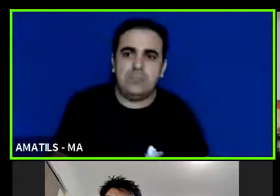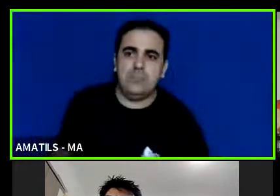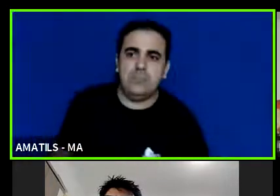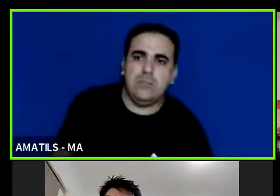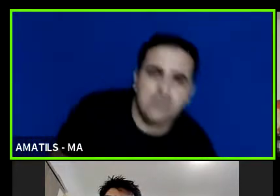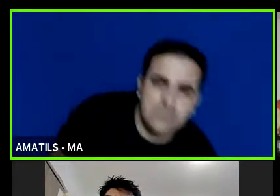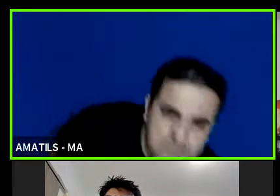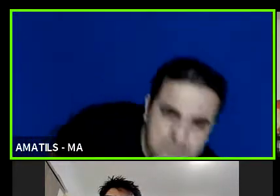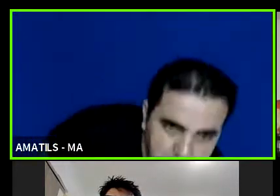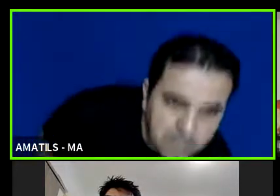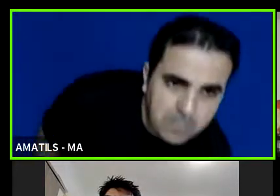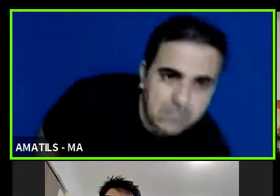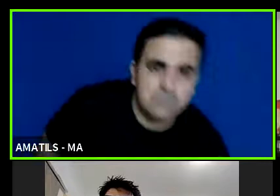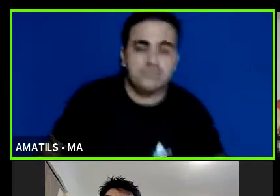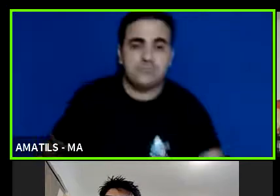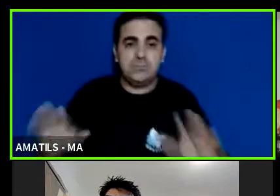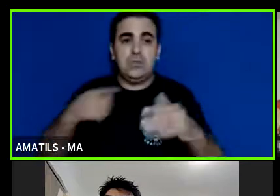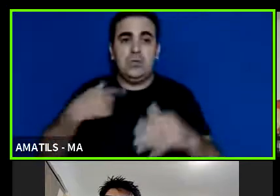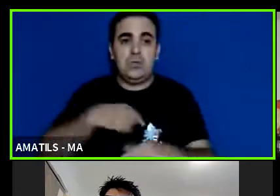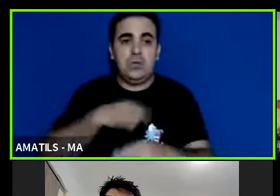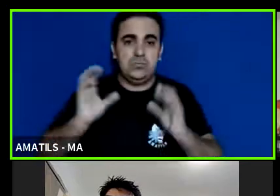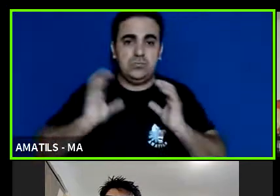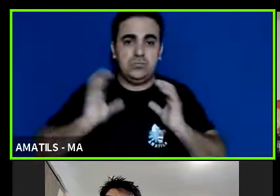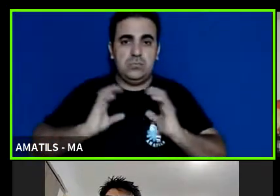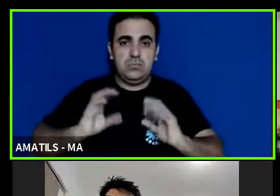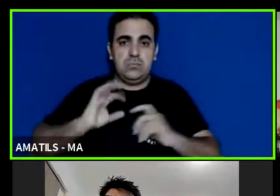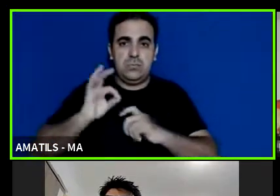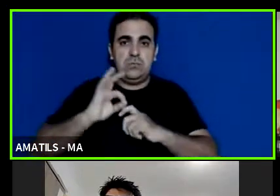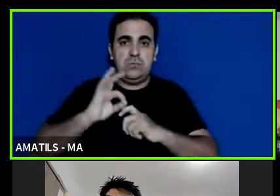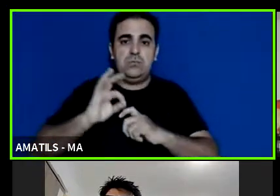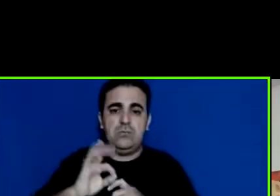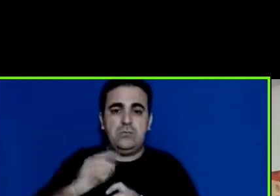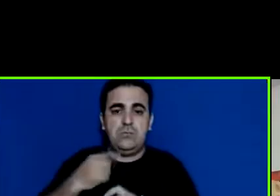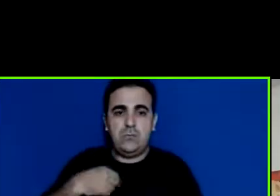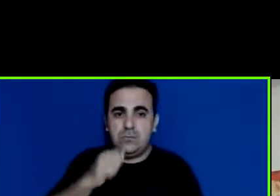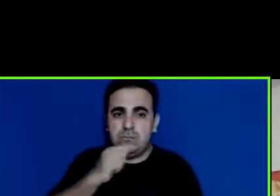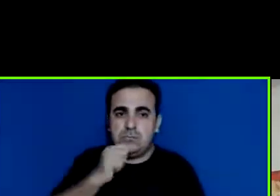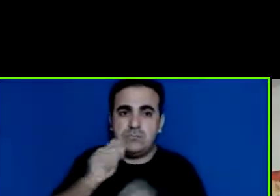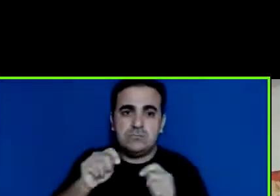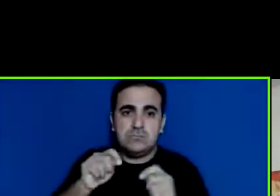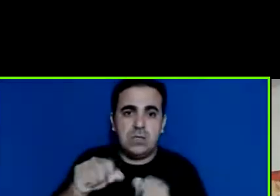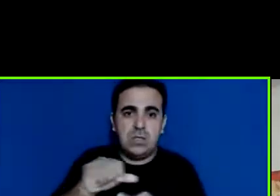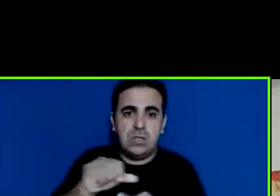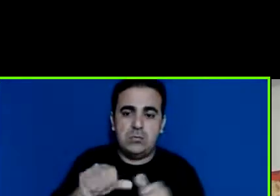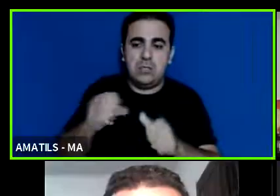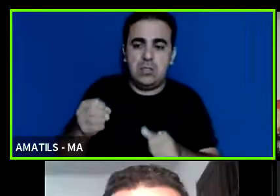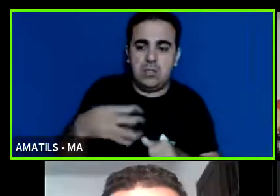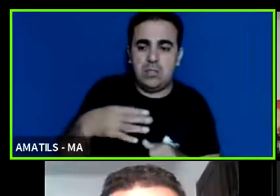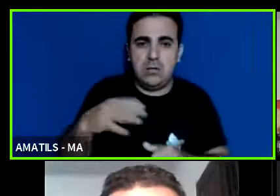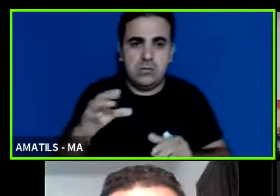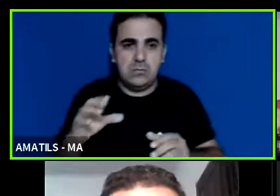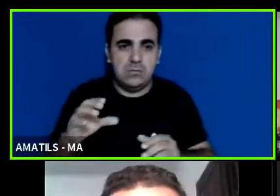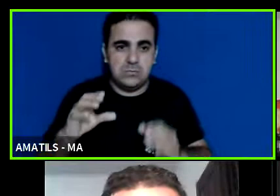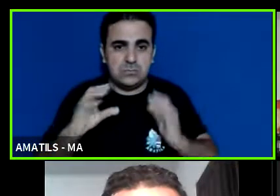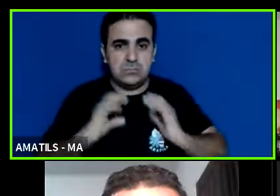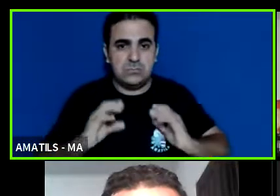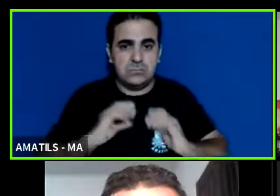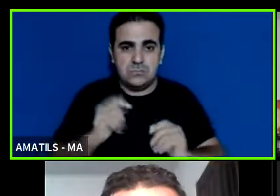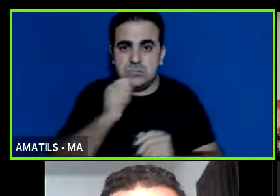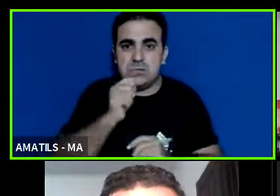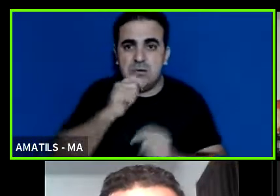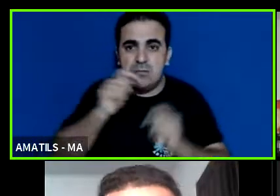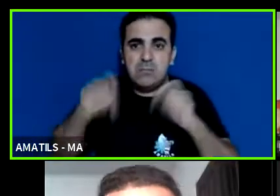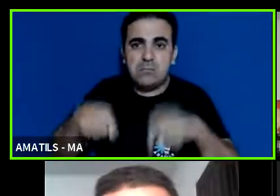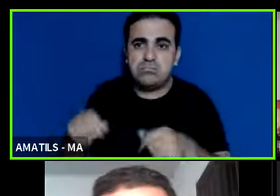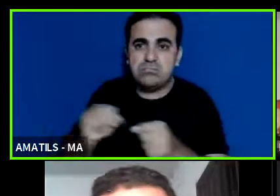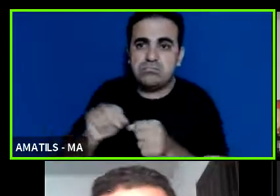nós enquanto coordenação do foro que ainda não foi feito o processo de transição para a nova coordenação acho que ainda é possível fazer isso o processo